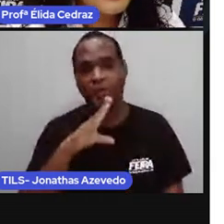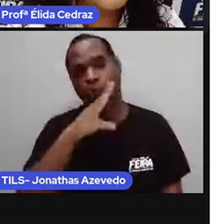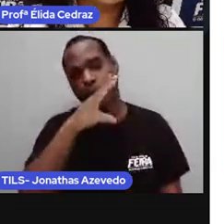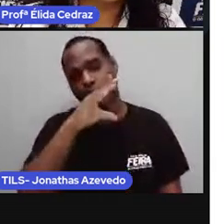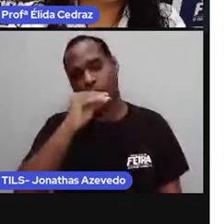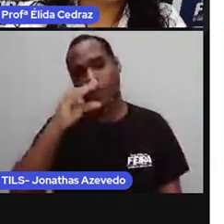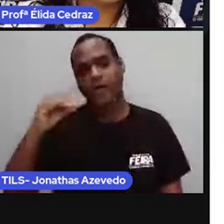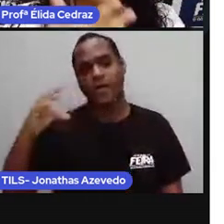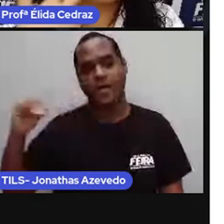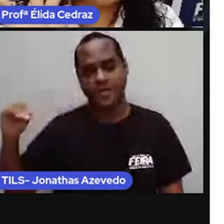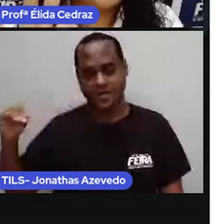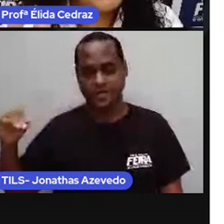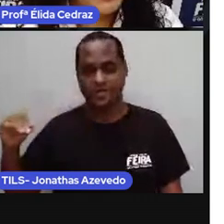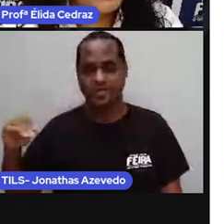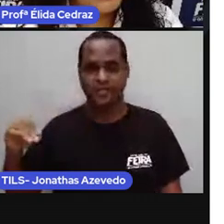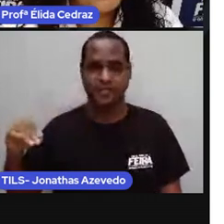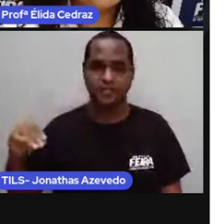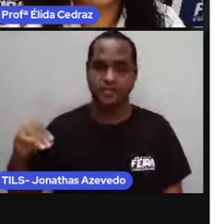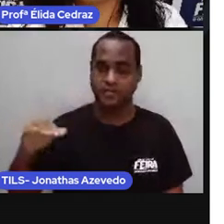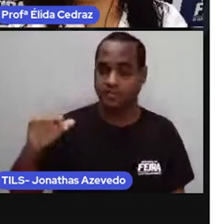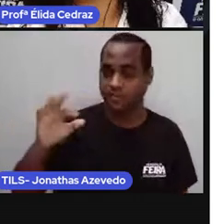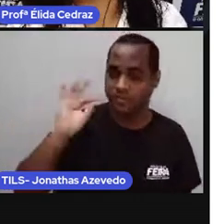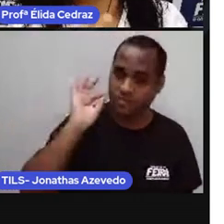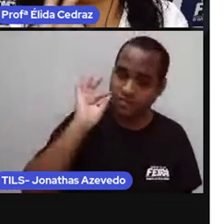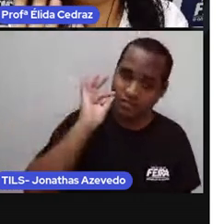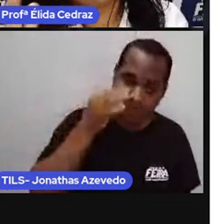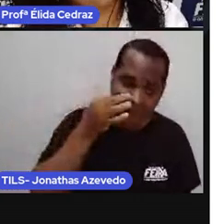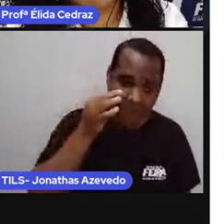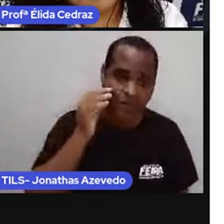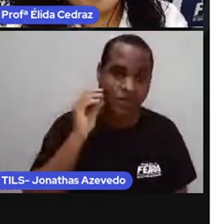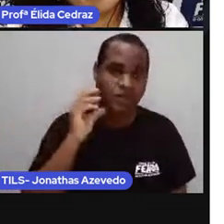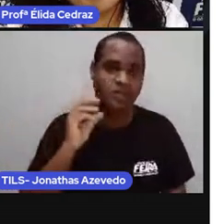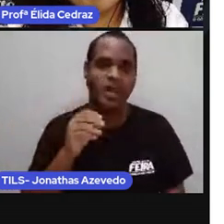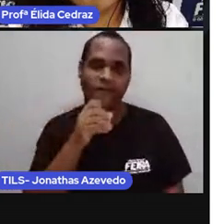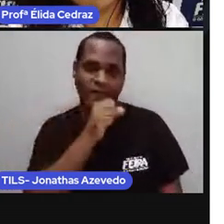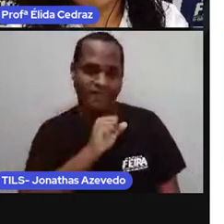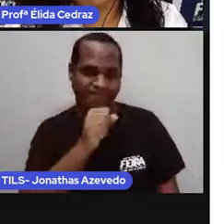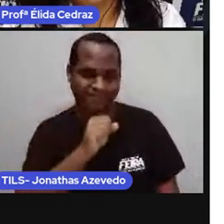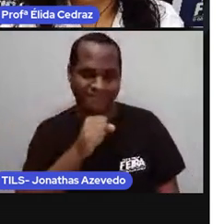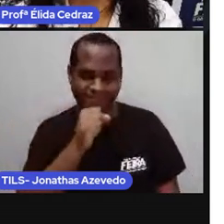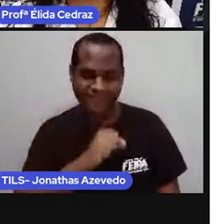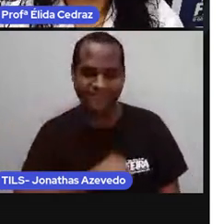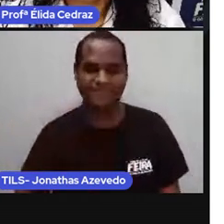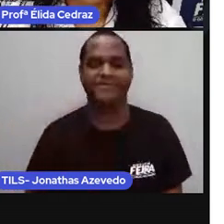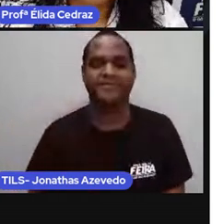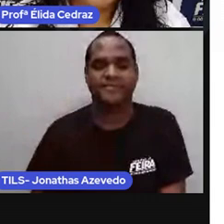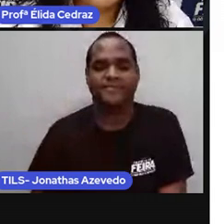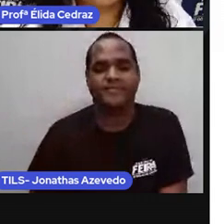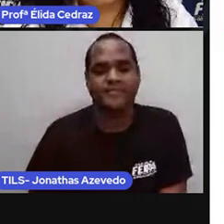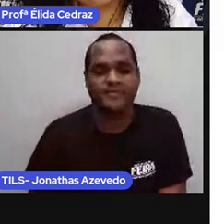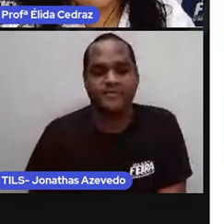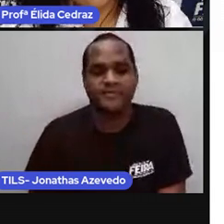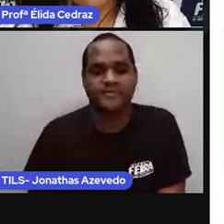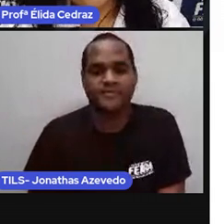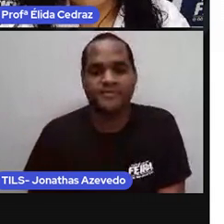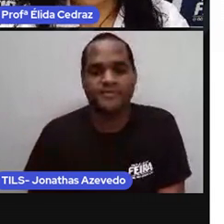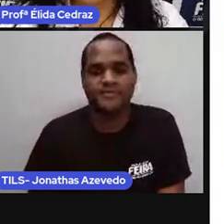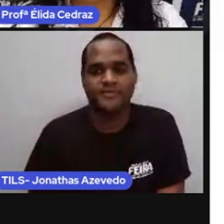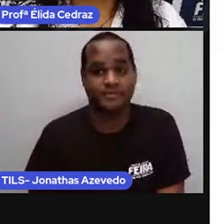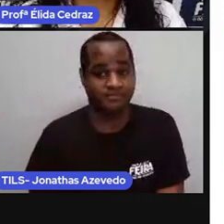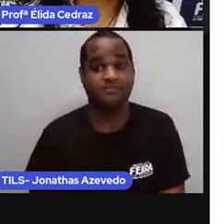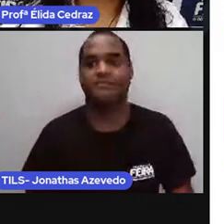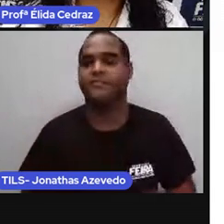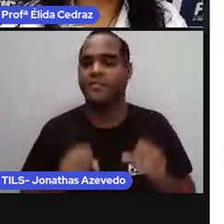adolescência, a vida adulta e a velhice. Você pode fazer uma linha do